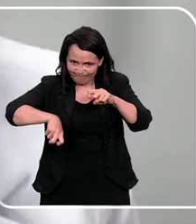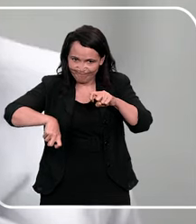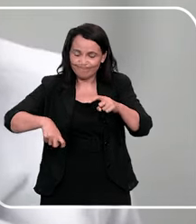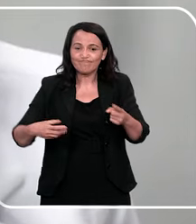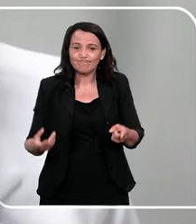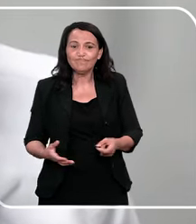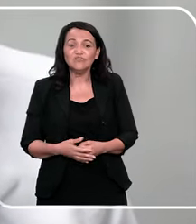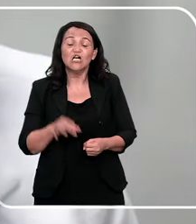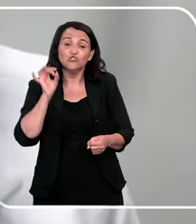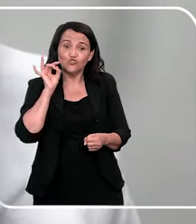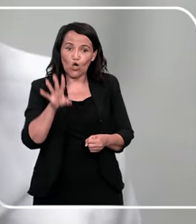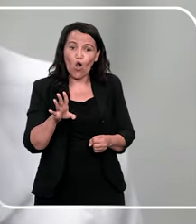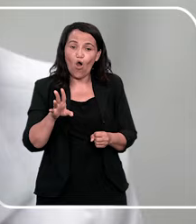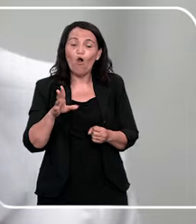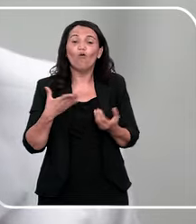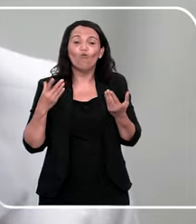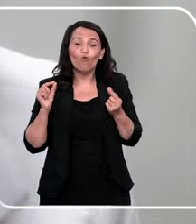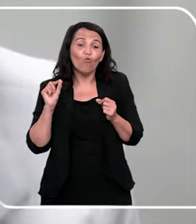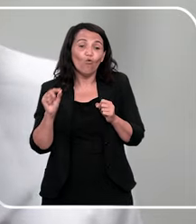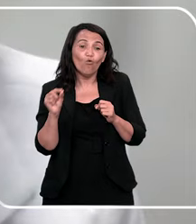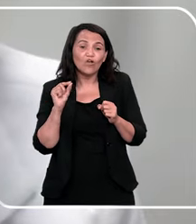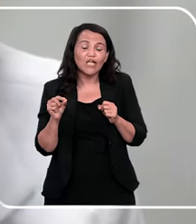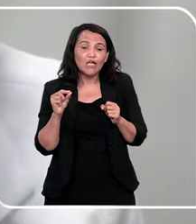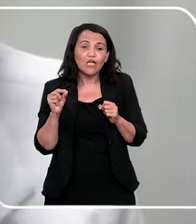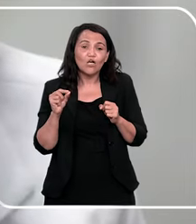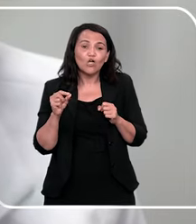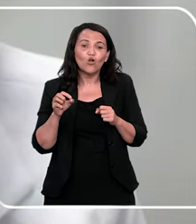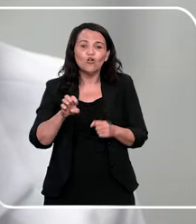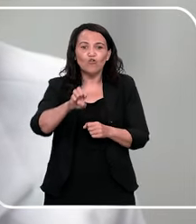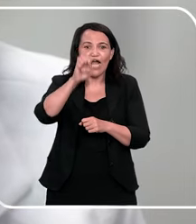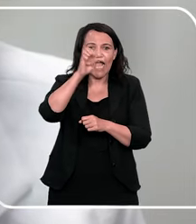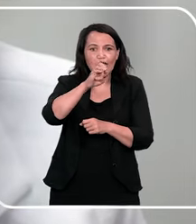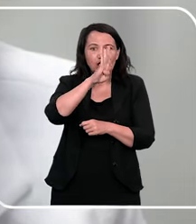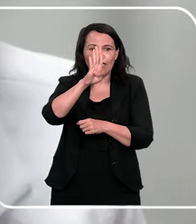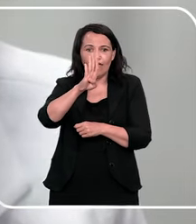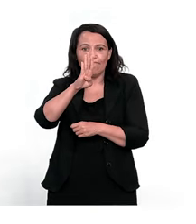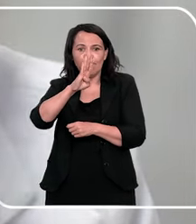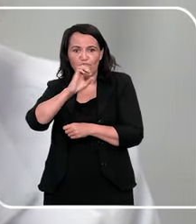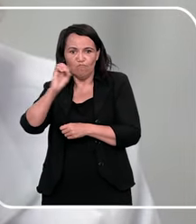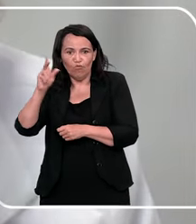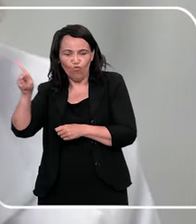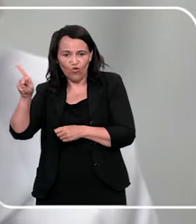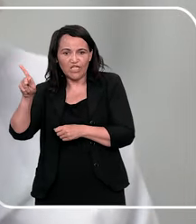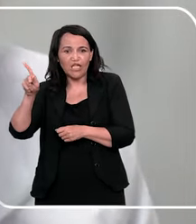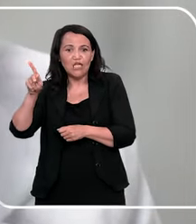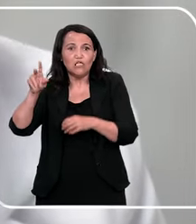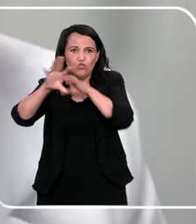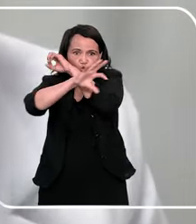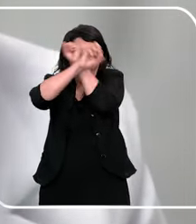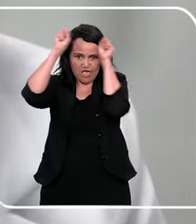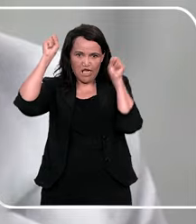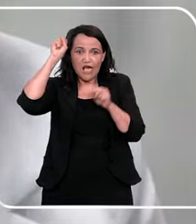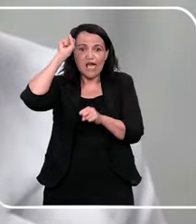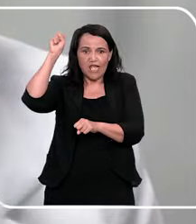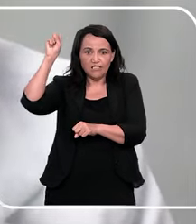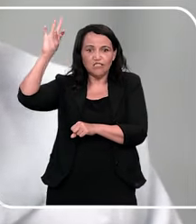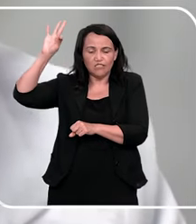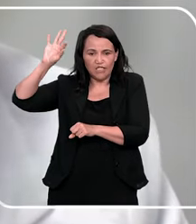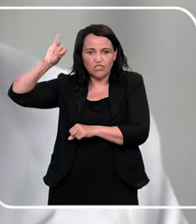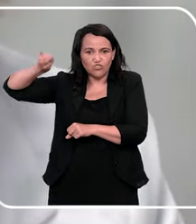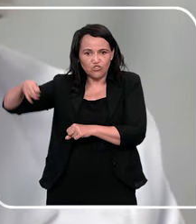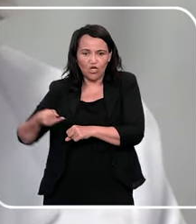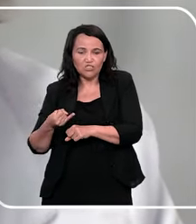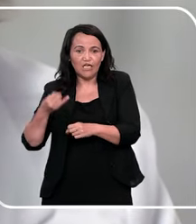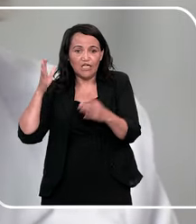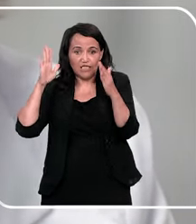Gente, só mais uma coisinha, no nosso e-book que a gente produziu do STJ nas escolas, tem uma parte só sobre proteção do corpo,